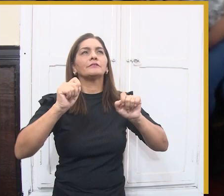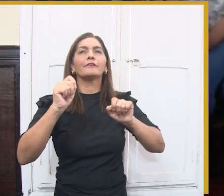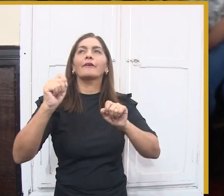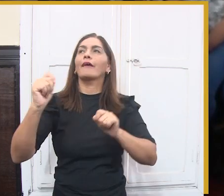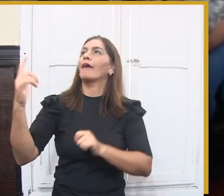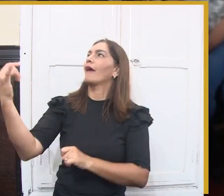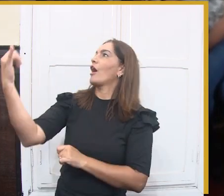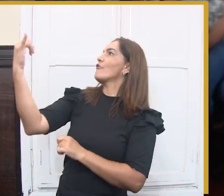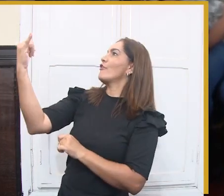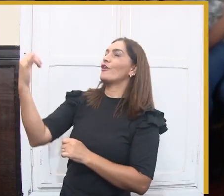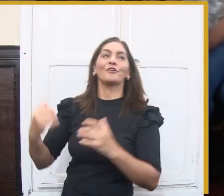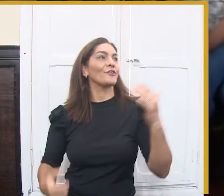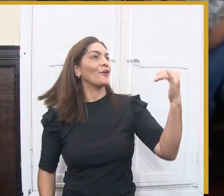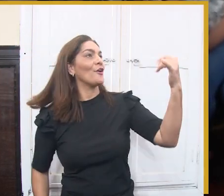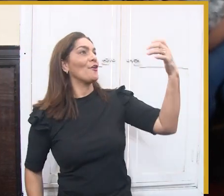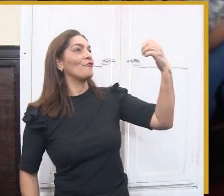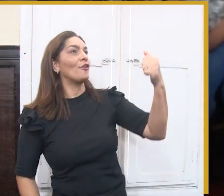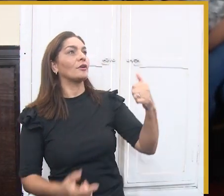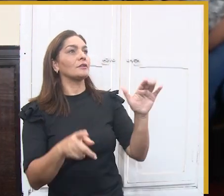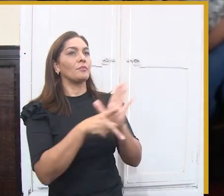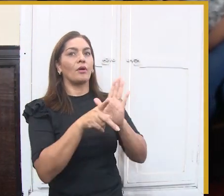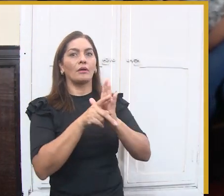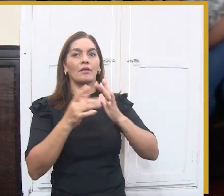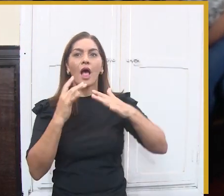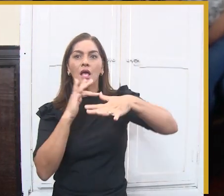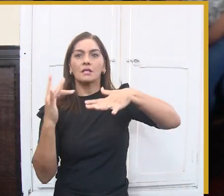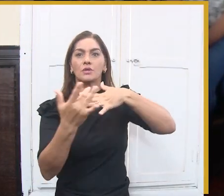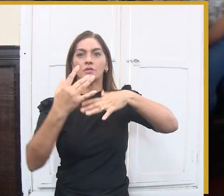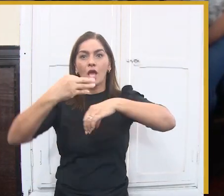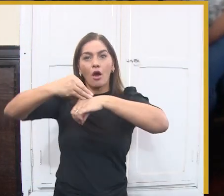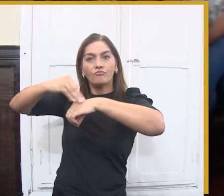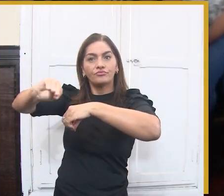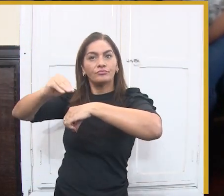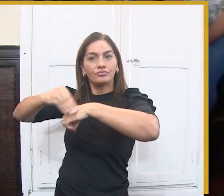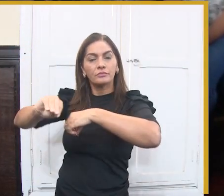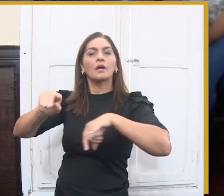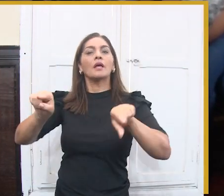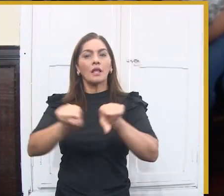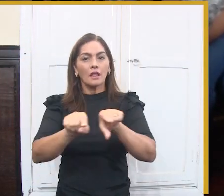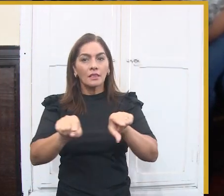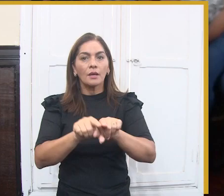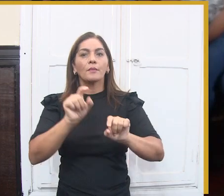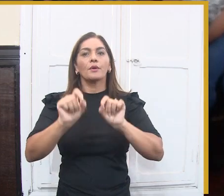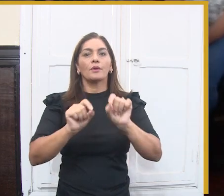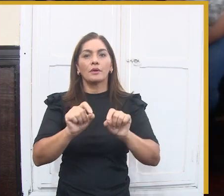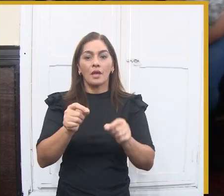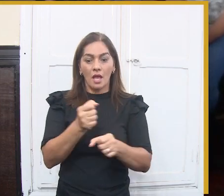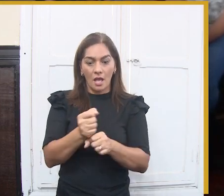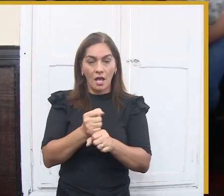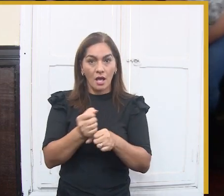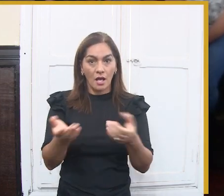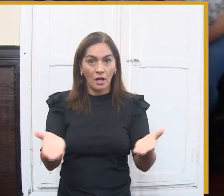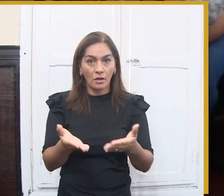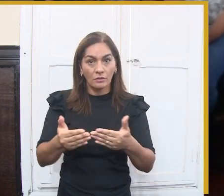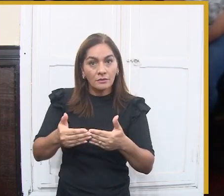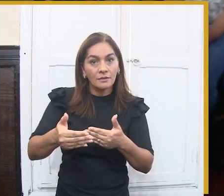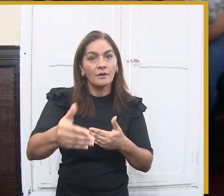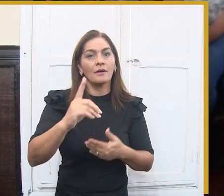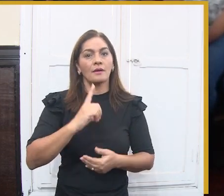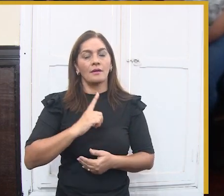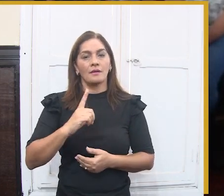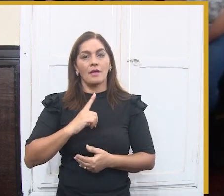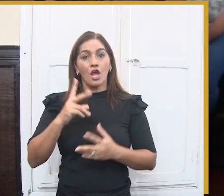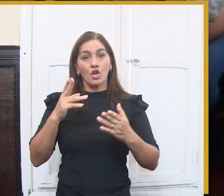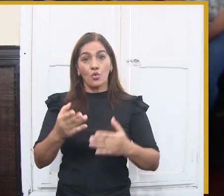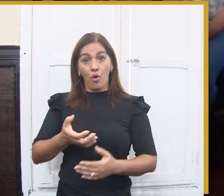coreto dentro do Parque do Povo, posto com balão, enfim, a decoração com diversos espaços instagramáveis para que